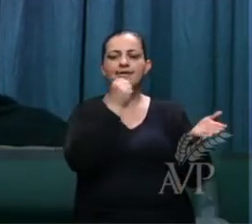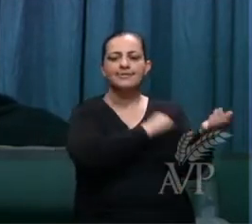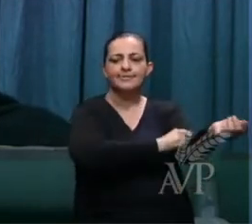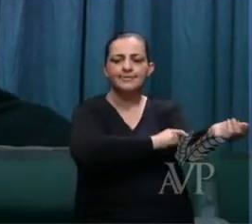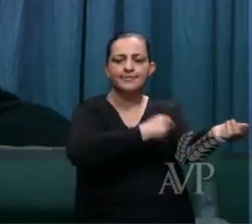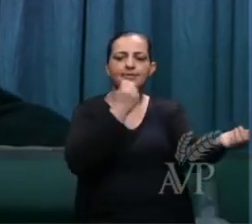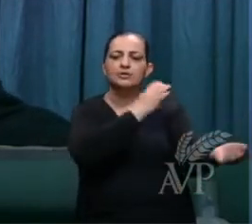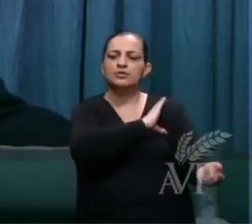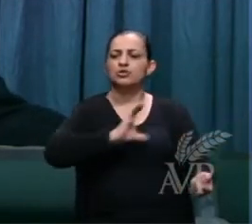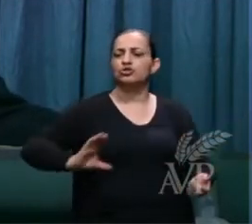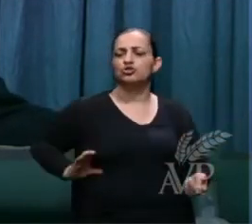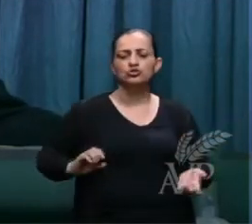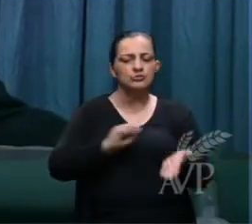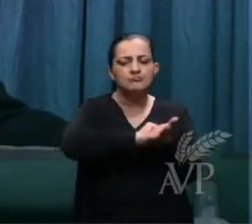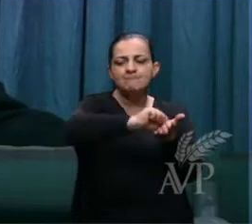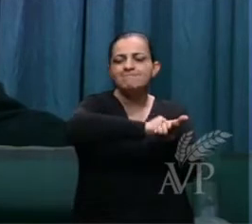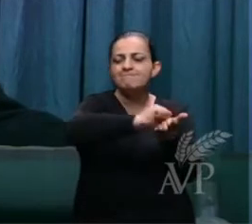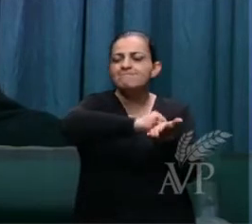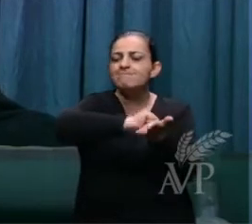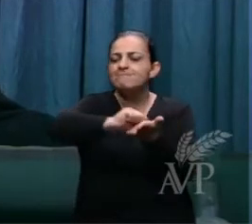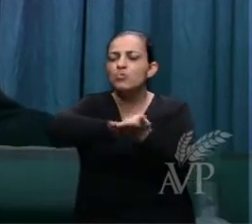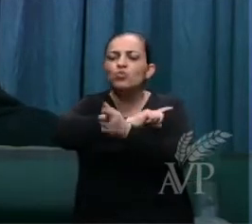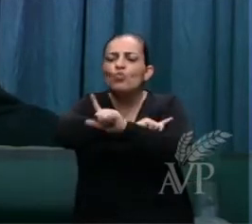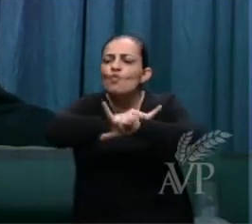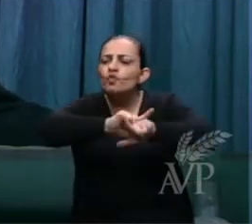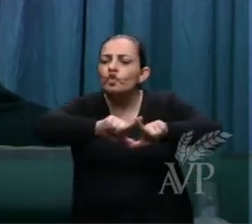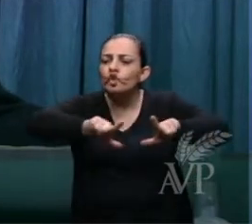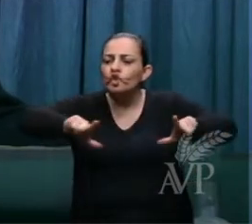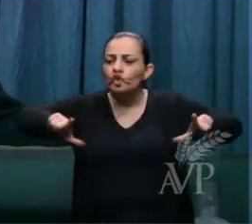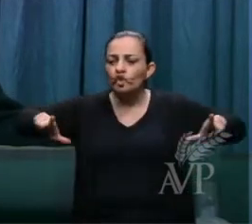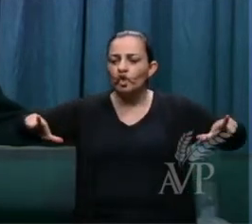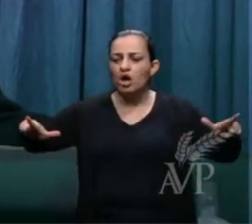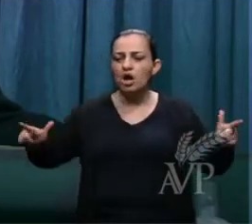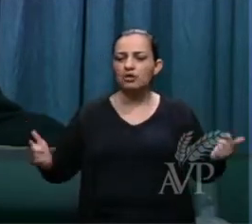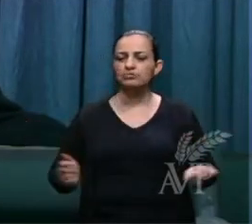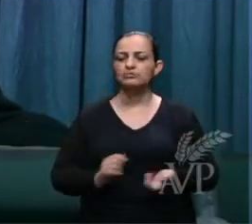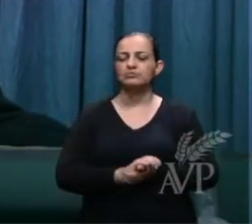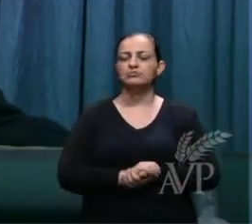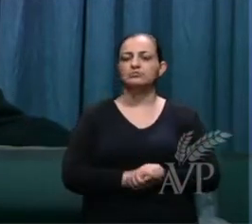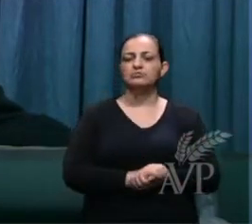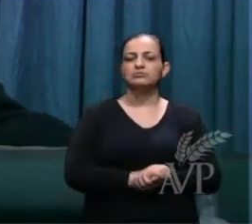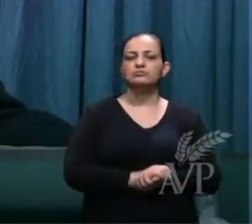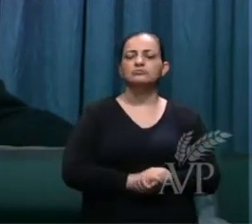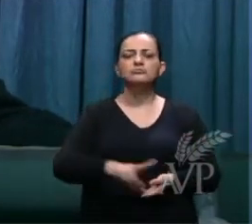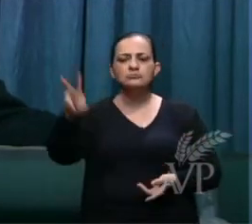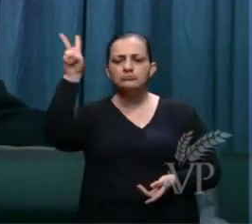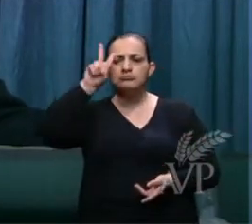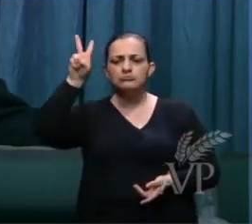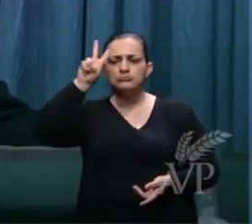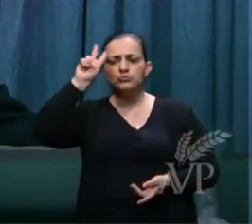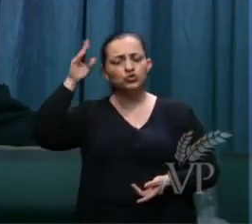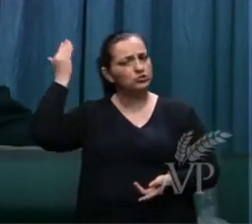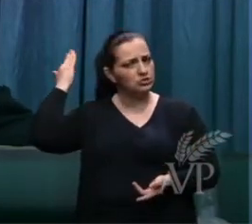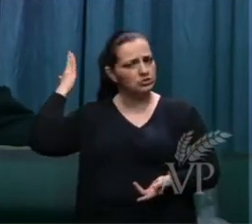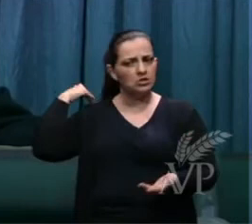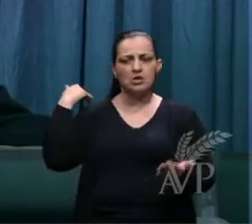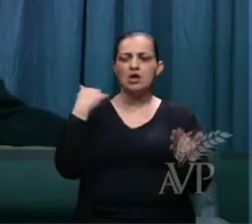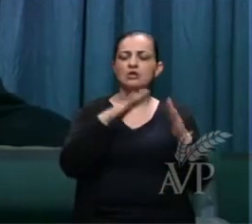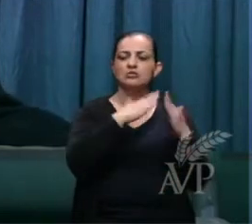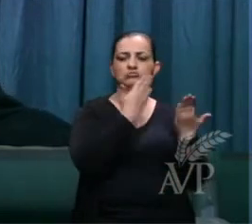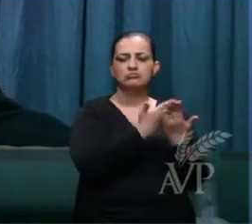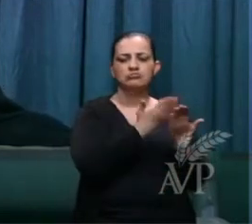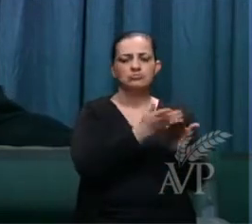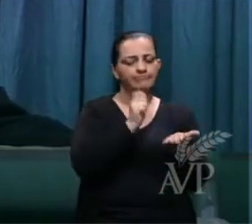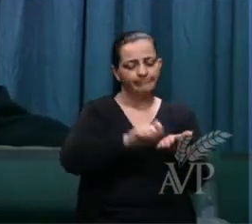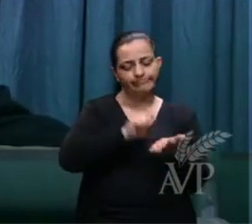única coisa que apaga não deixa o mínimo vestígio eu recordo quando eu estudava tinha um lápis ali